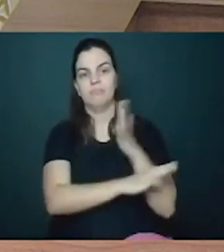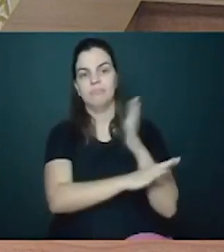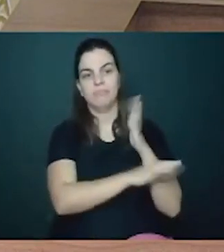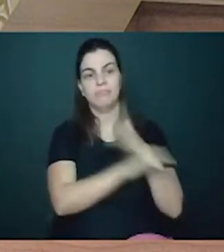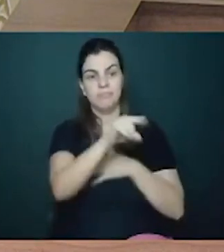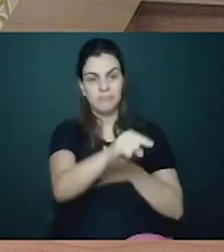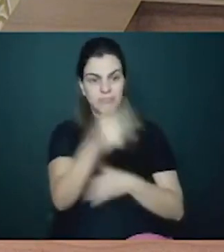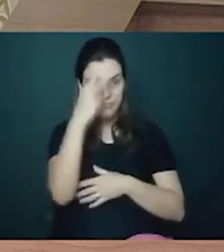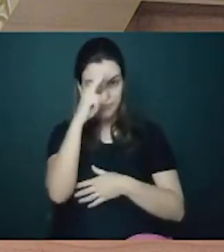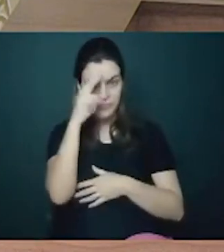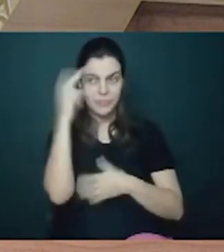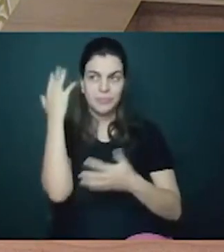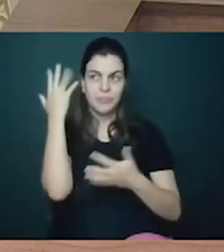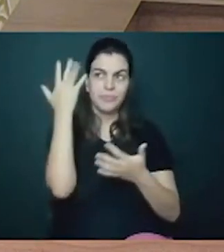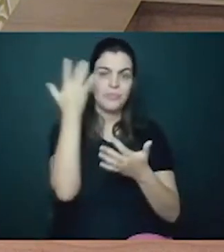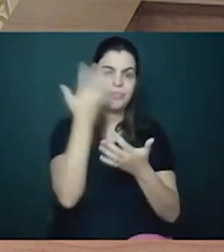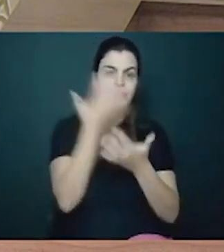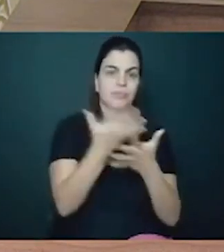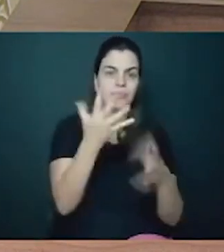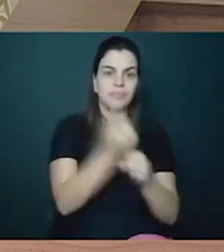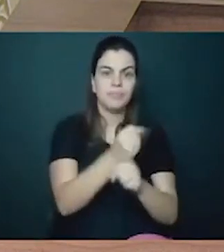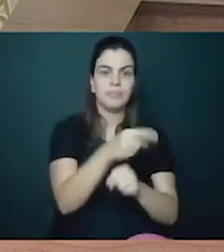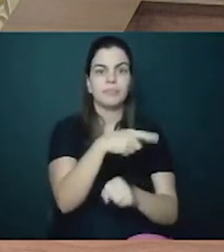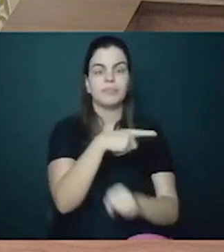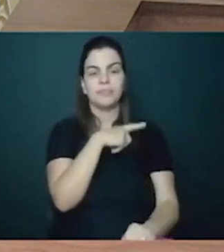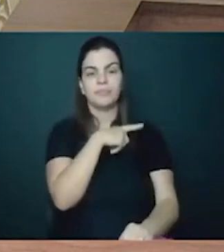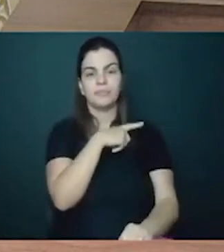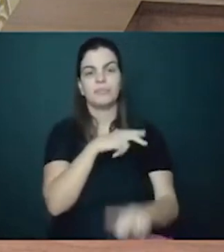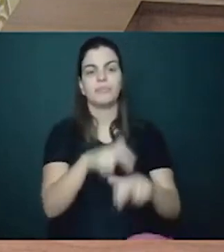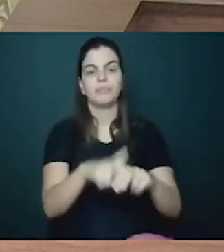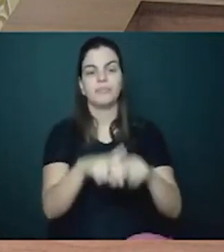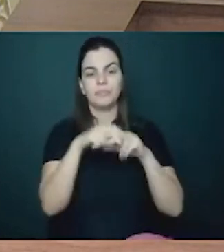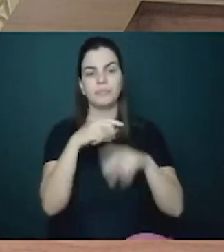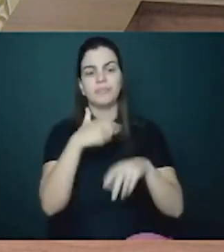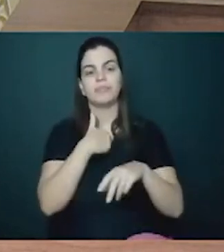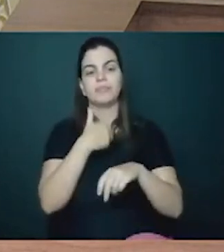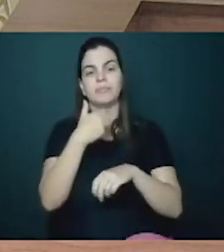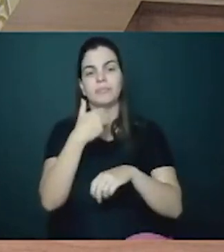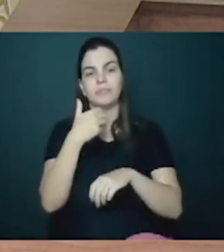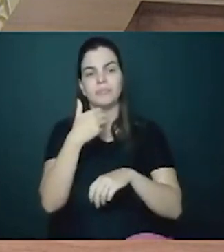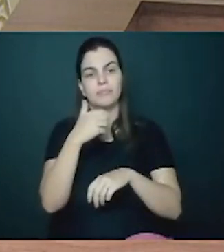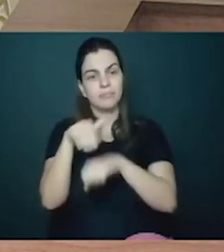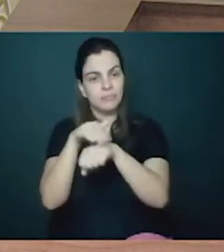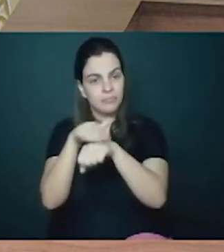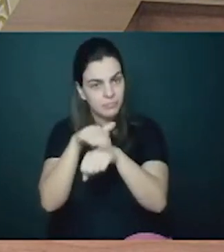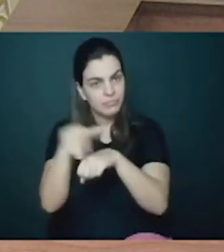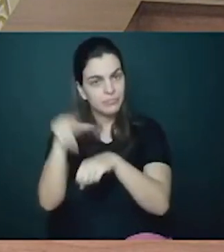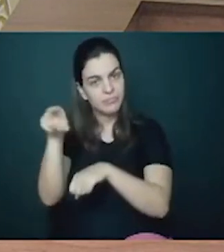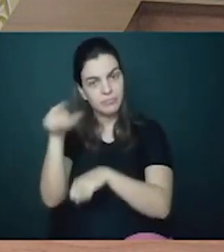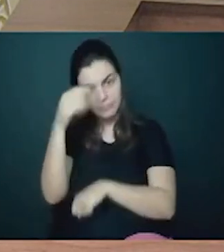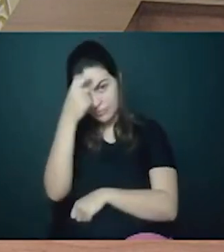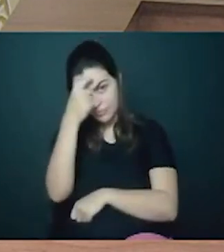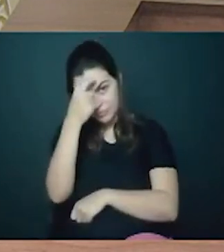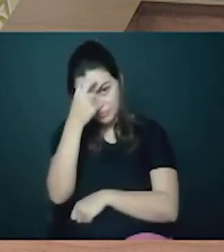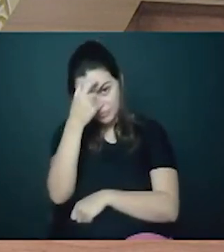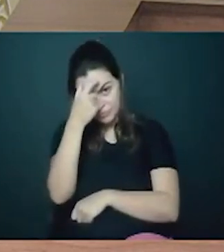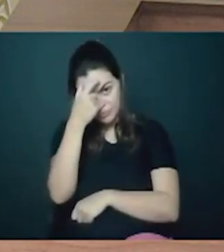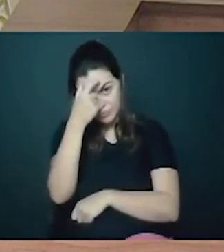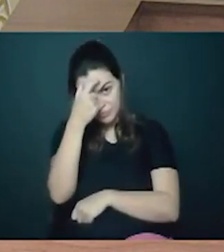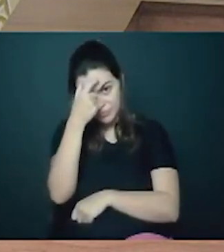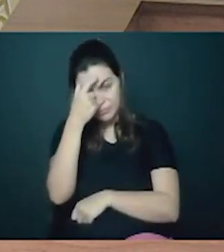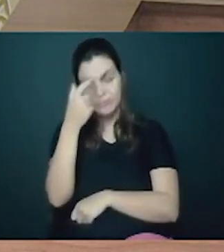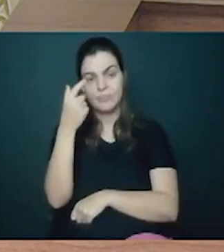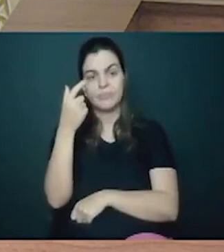assim. Por isso, levei esta demanda ao vice-prefeito Eduardo Pimentel, ao prefeito Rafael